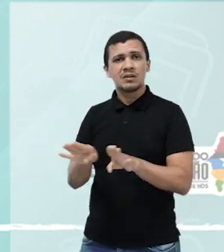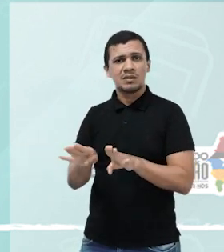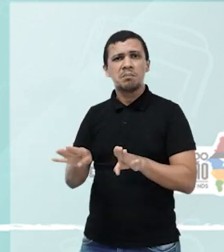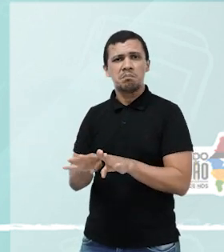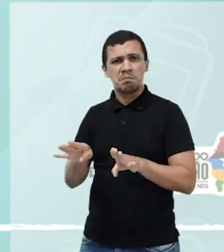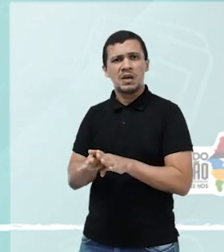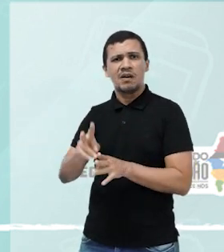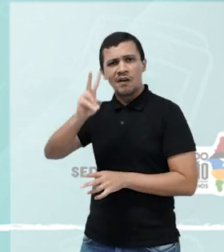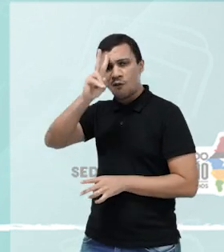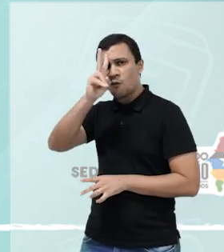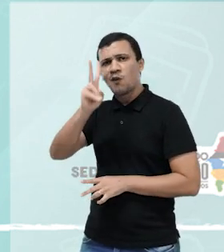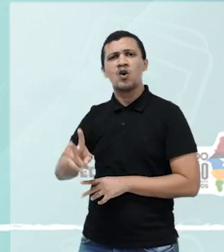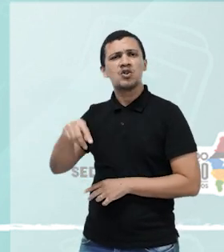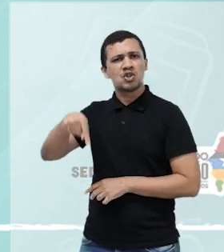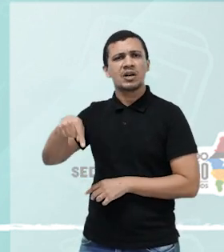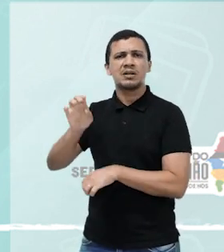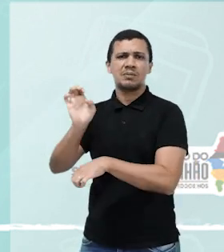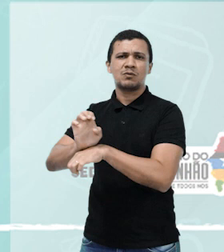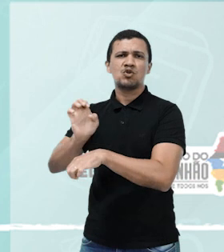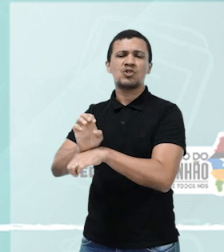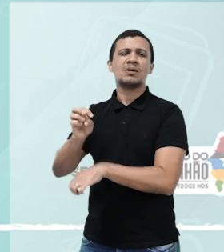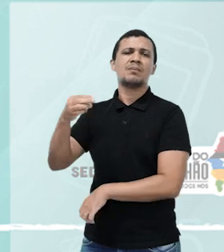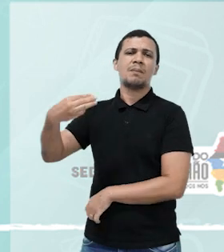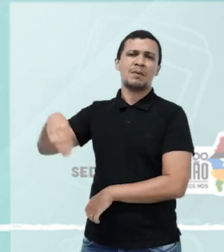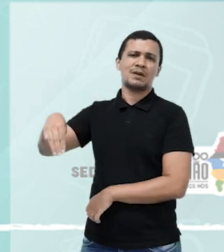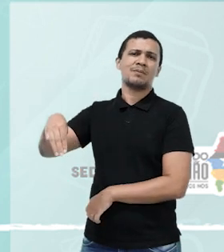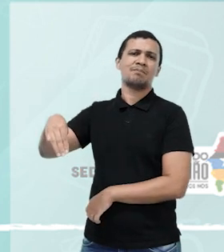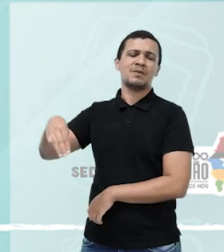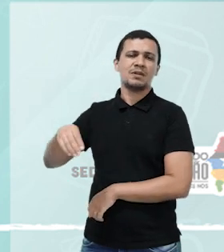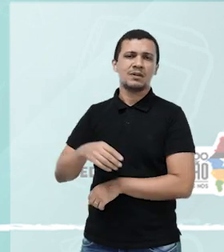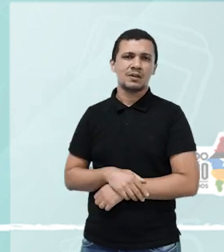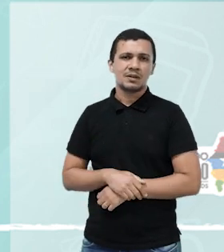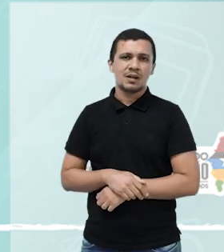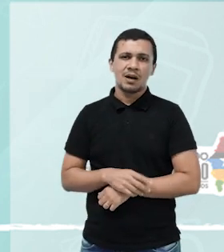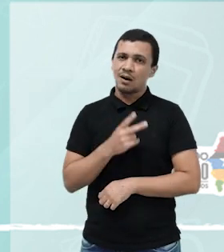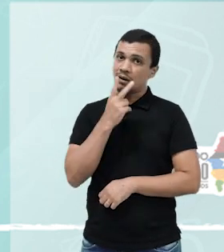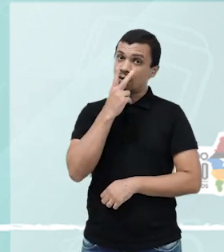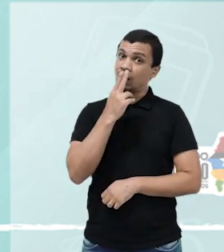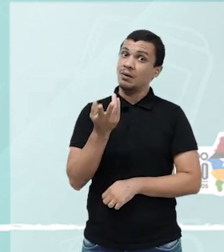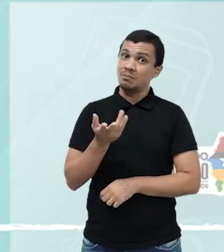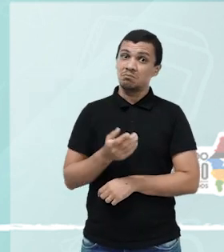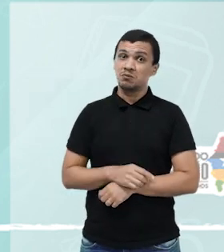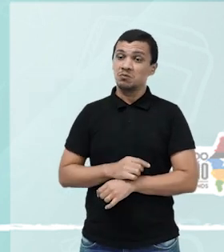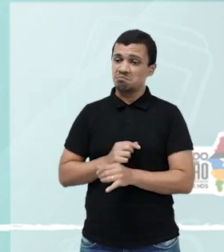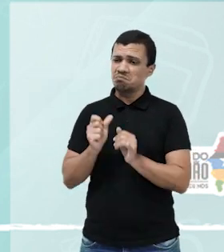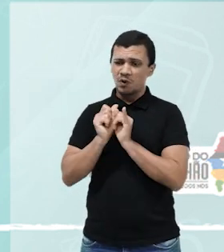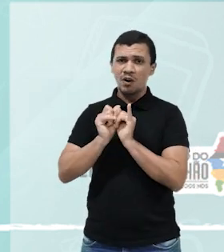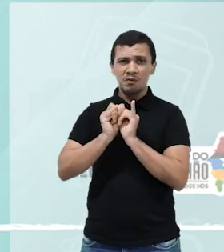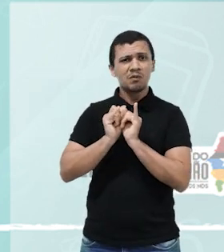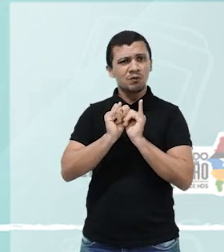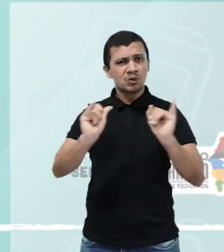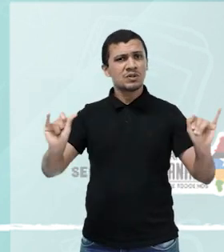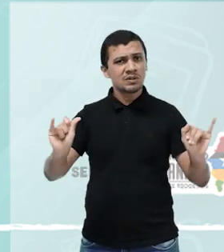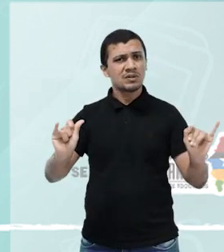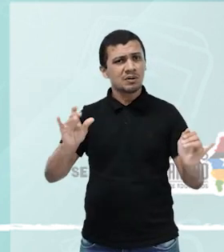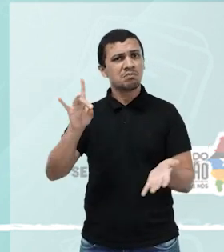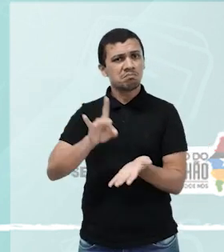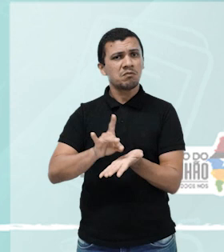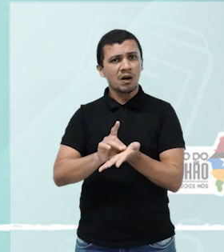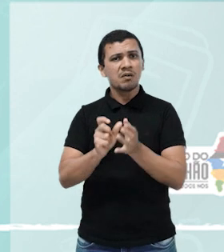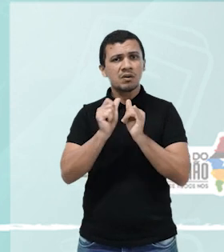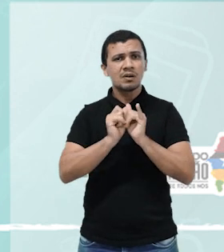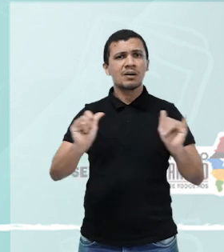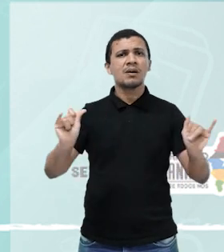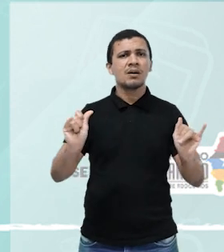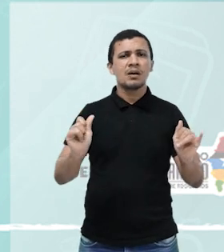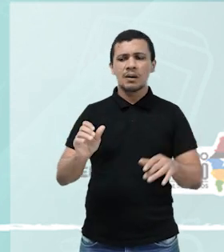fortes aqui no Estado do Maranhão. Arrisco dizer que talvez o Estado do Maranhão seja... Arrisco dizer não. Afirmo dizer